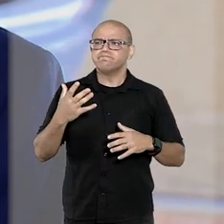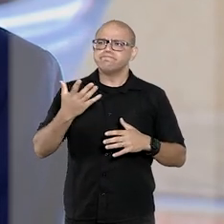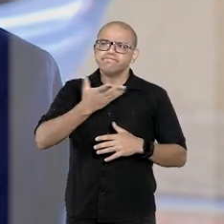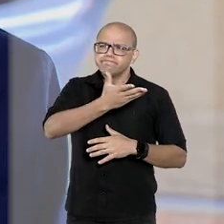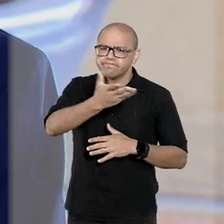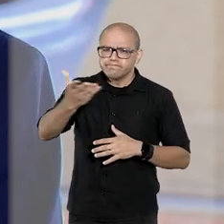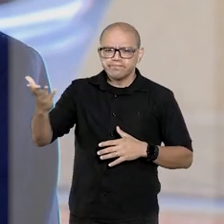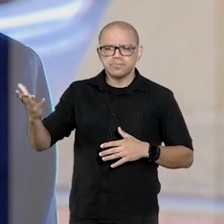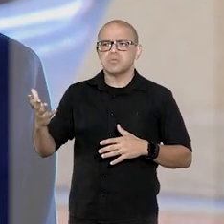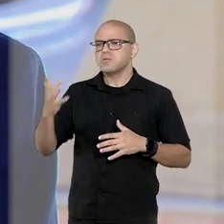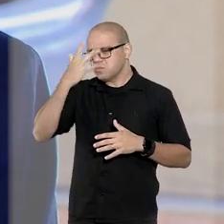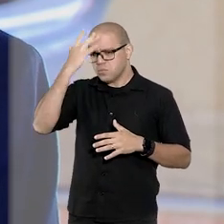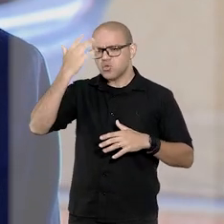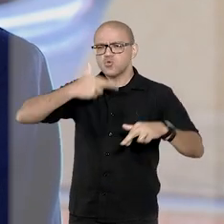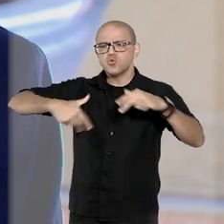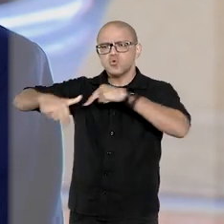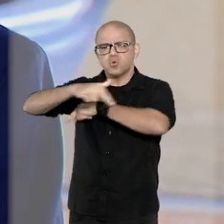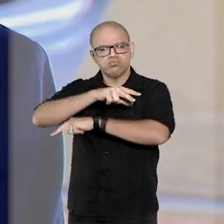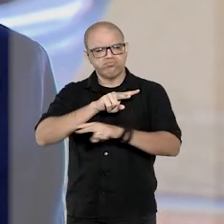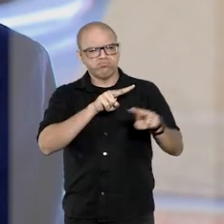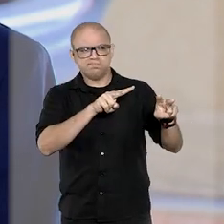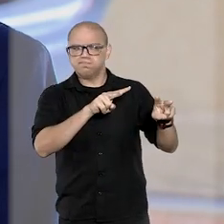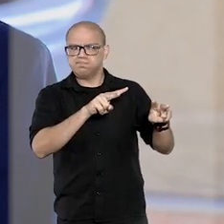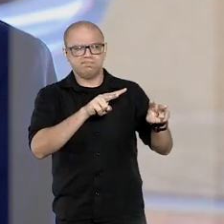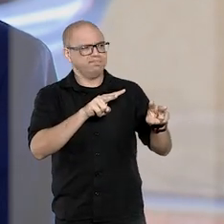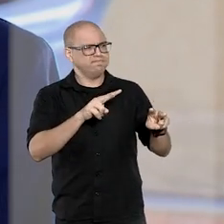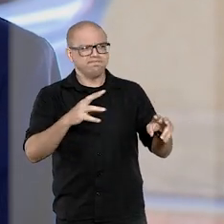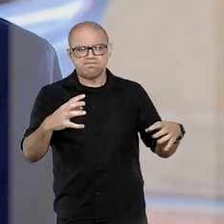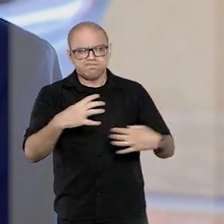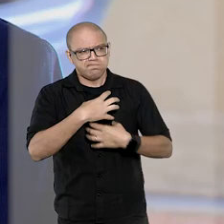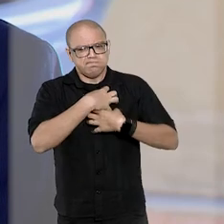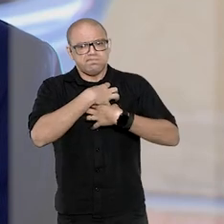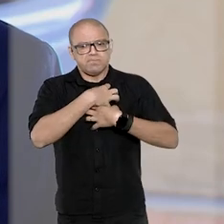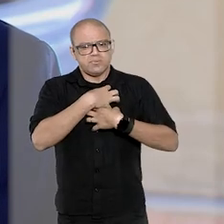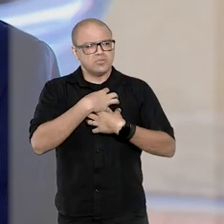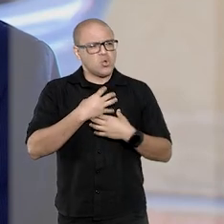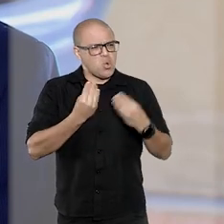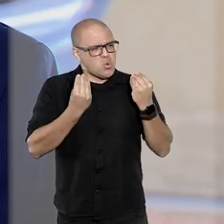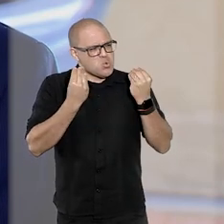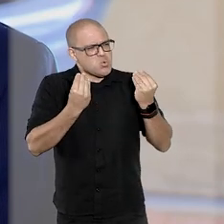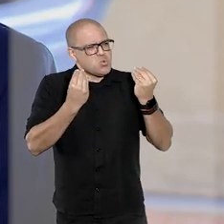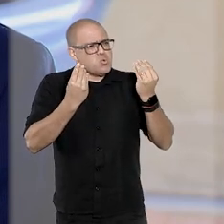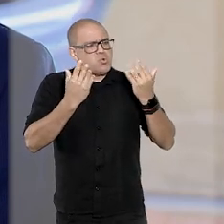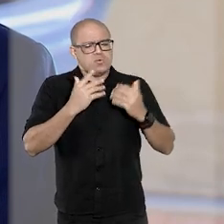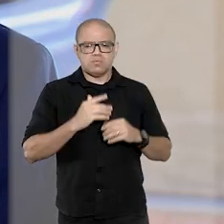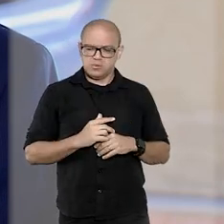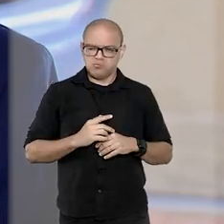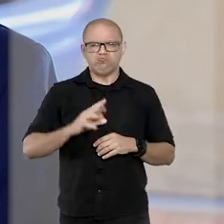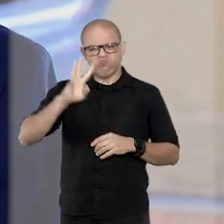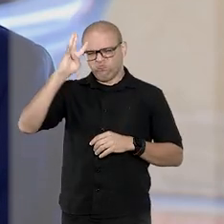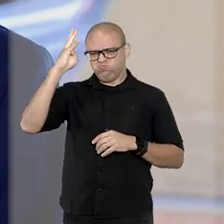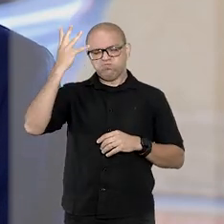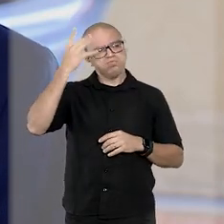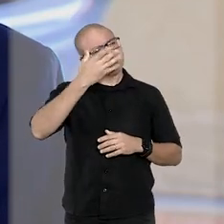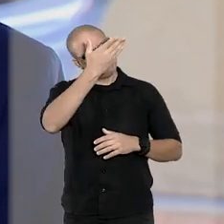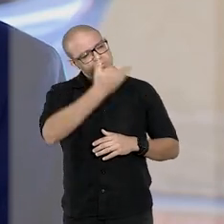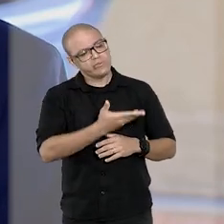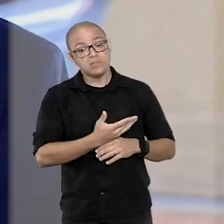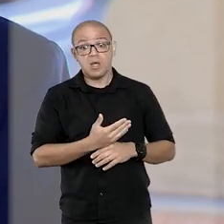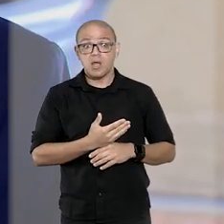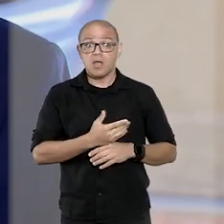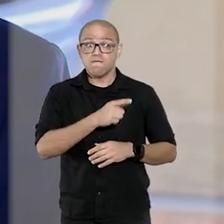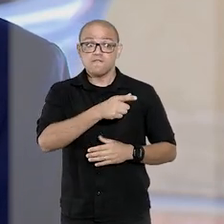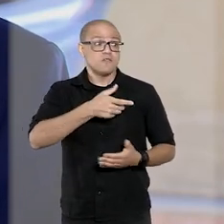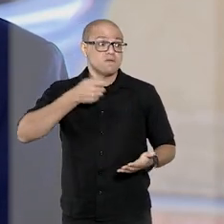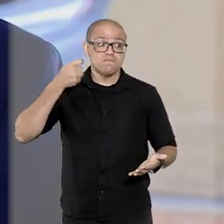uma certa moção da sociedade contra aquele ato. causar uma indignação, uma revolta da sociedade. Então você é punido